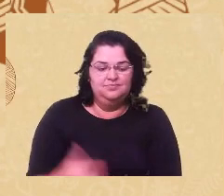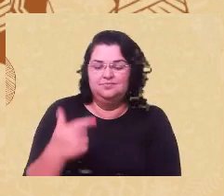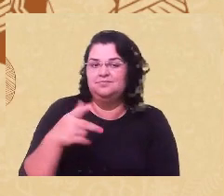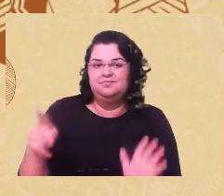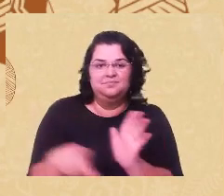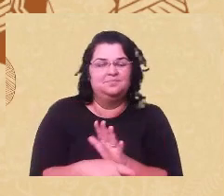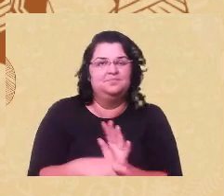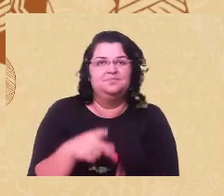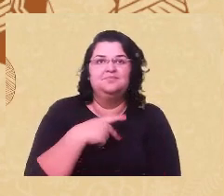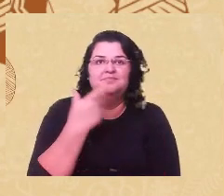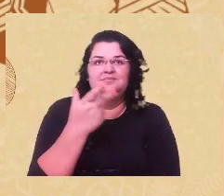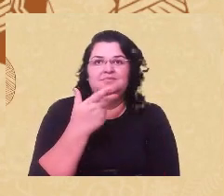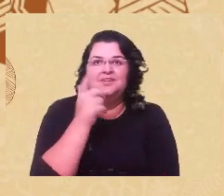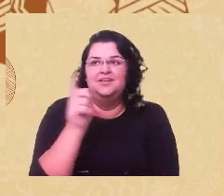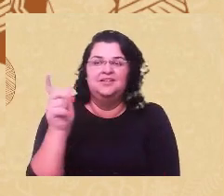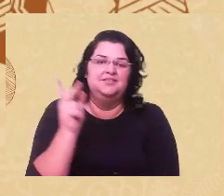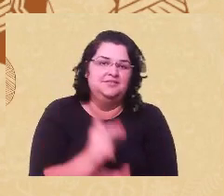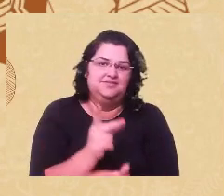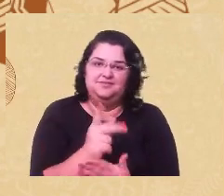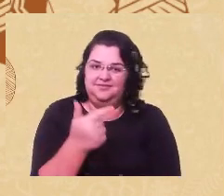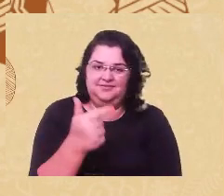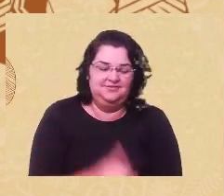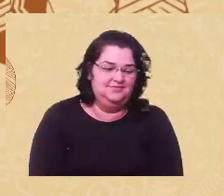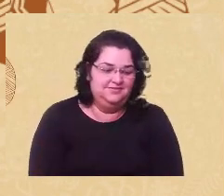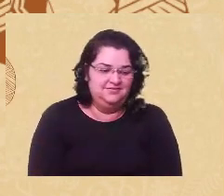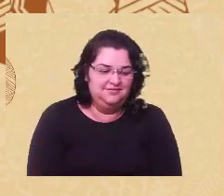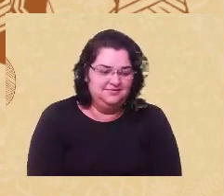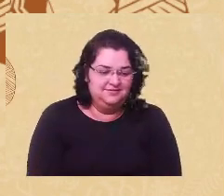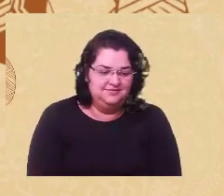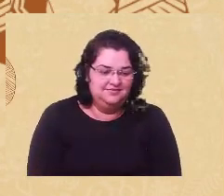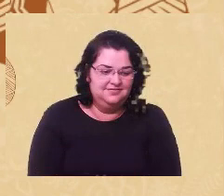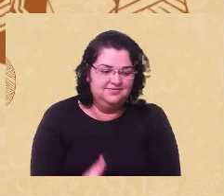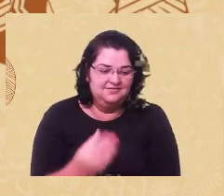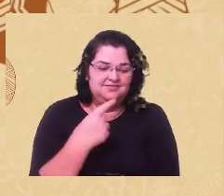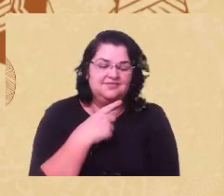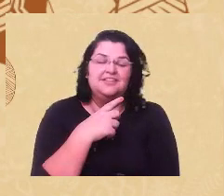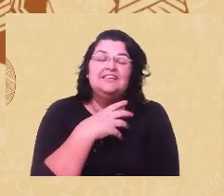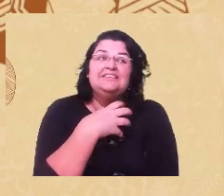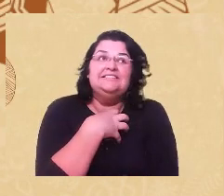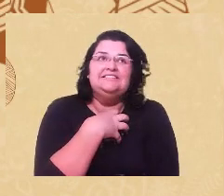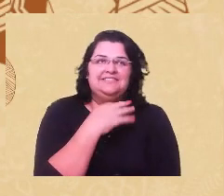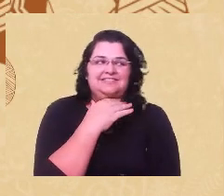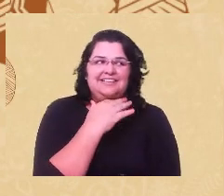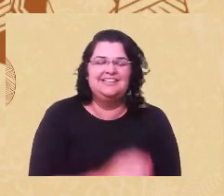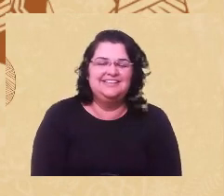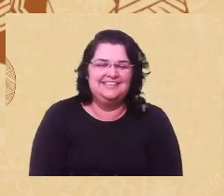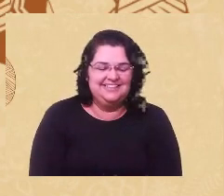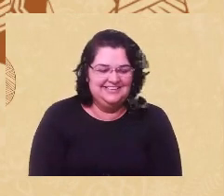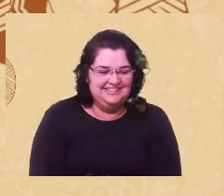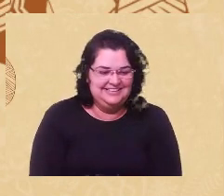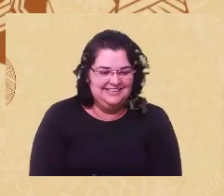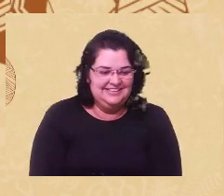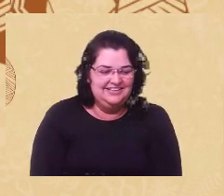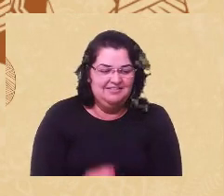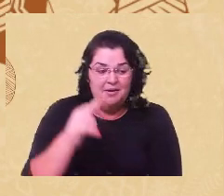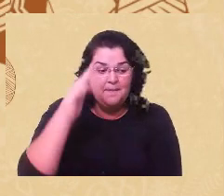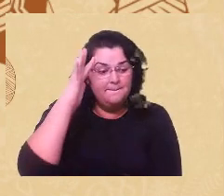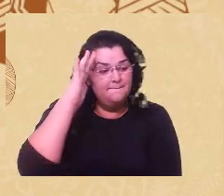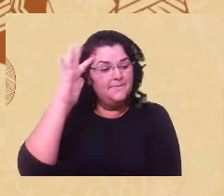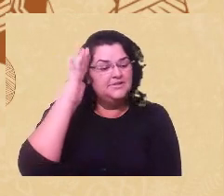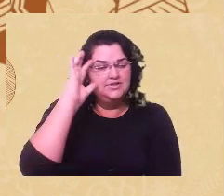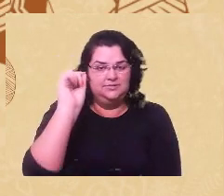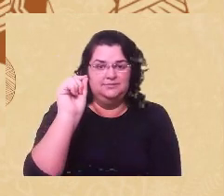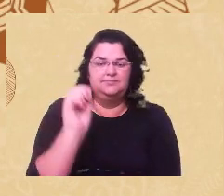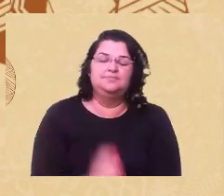de ficar nas redes eu fico mal muito rápido então saio sempre eu fico pensando e aí um pouco